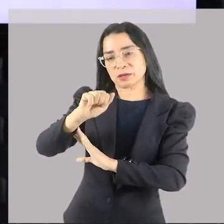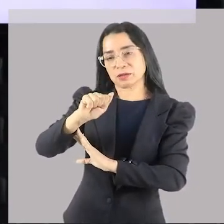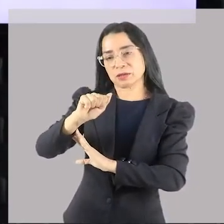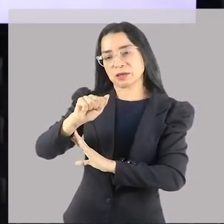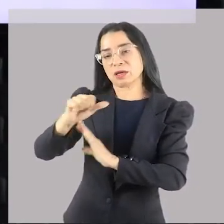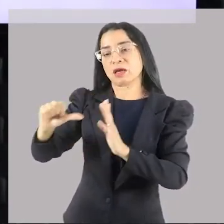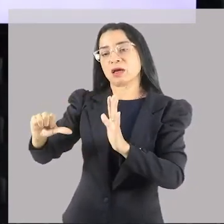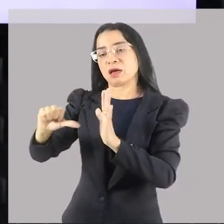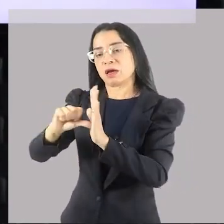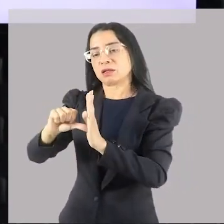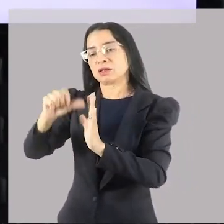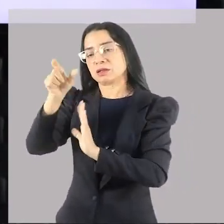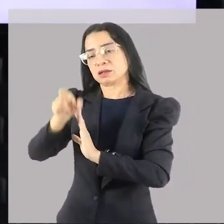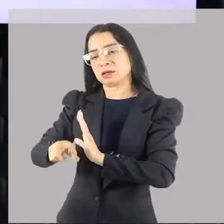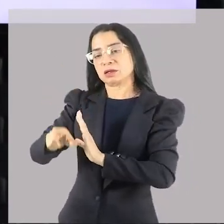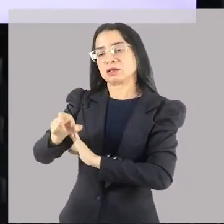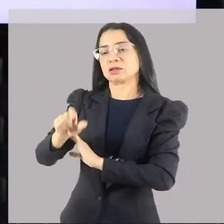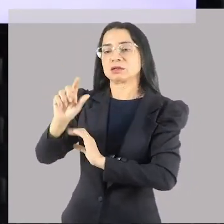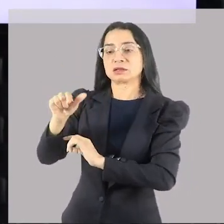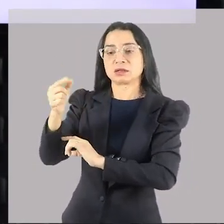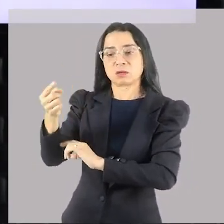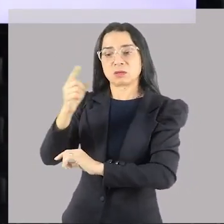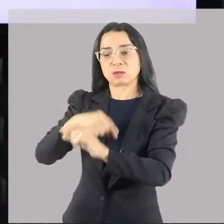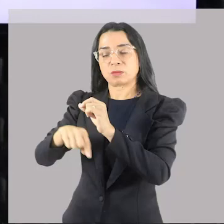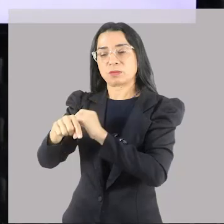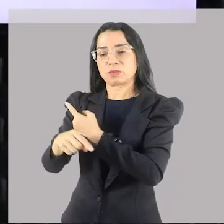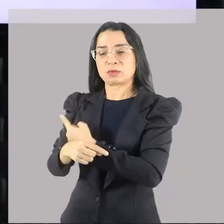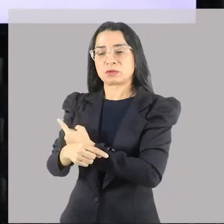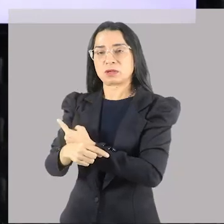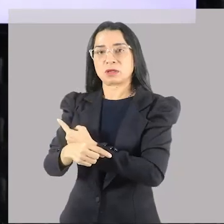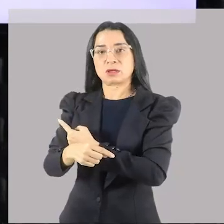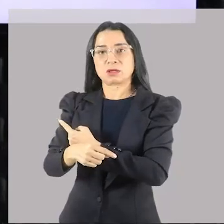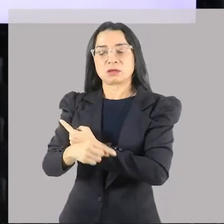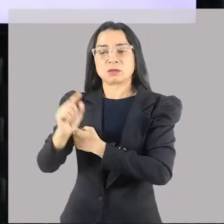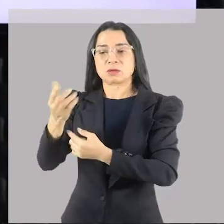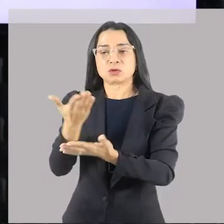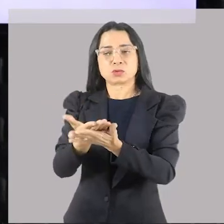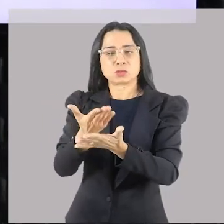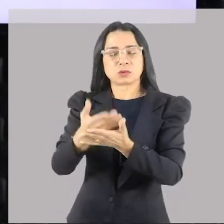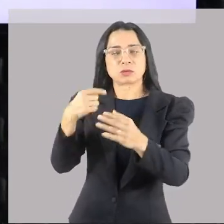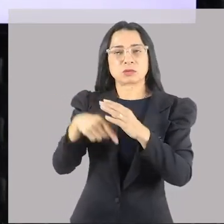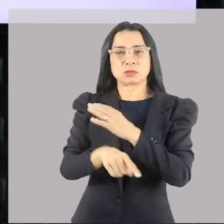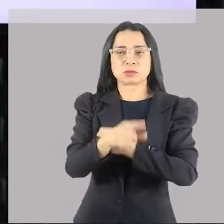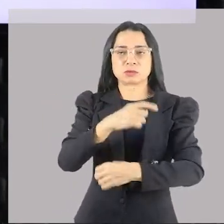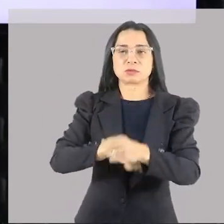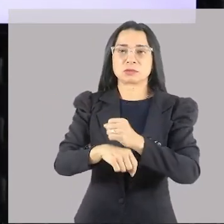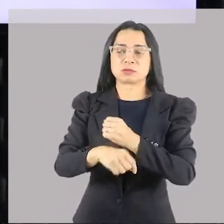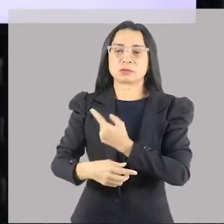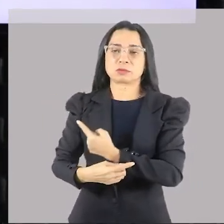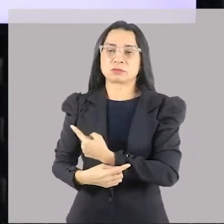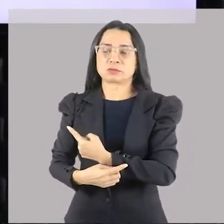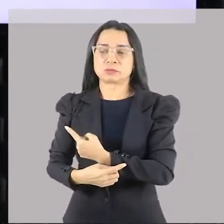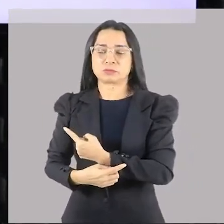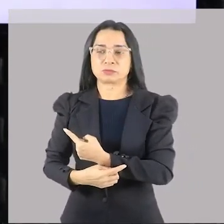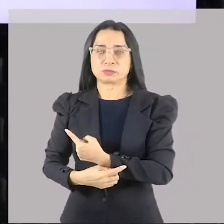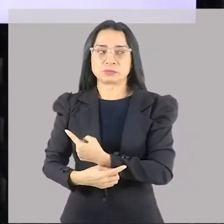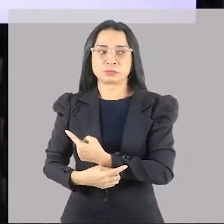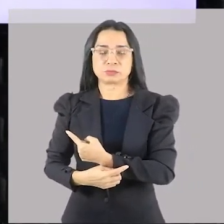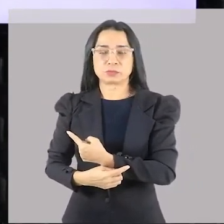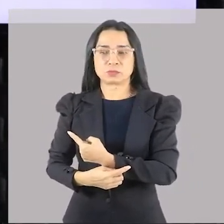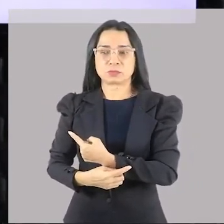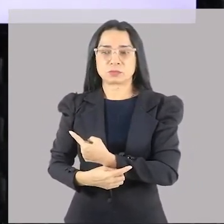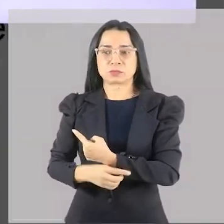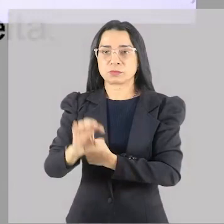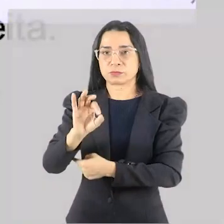referências bíblicas lá na frente, porque, se não me engano, tem alguns capítulos que chamam dessa maneira, porque os romanos vão assimilando.